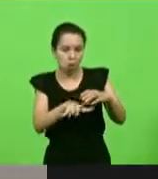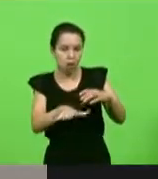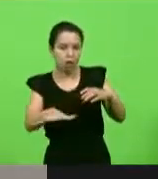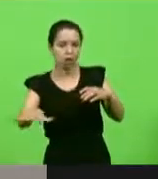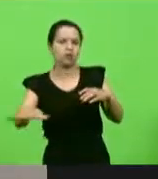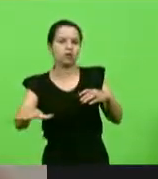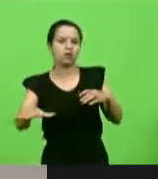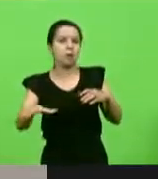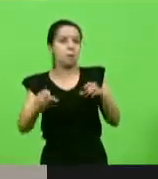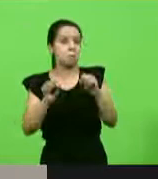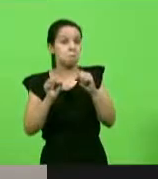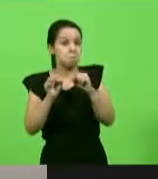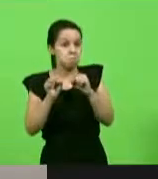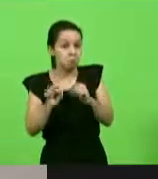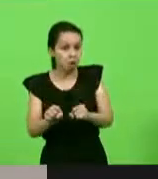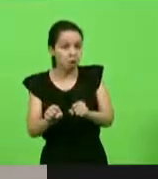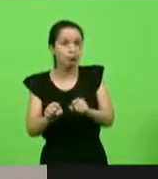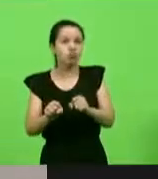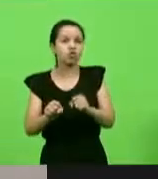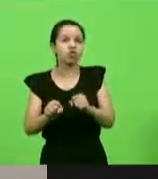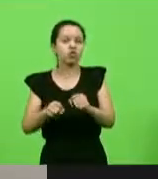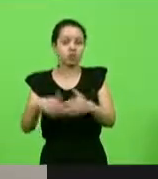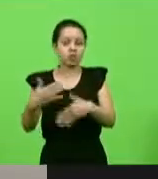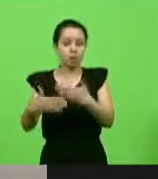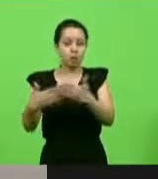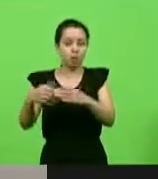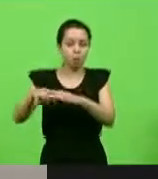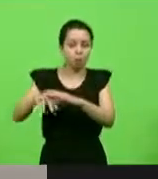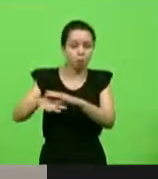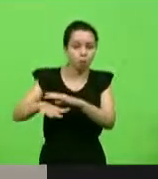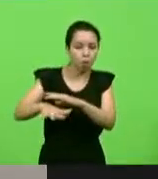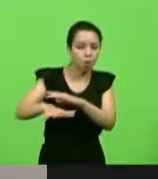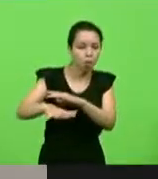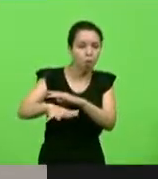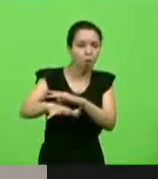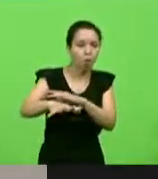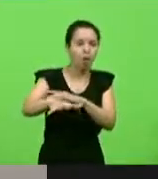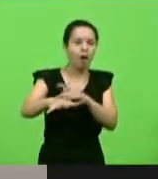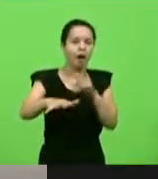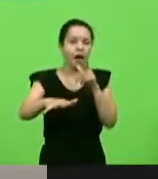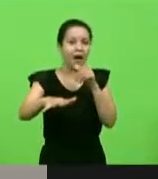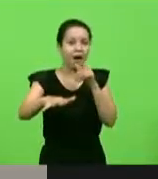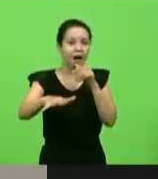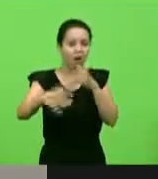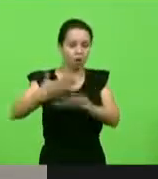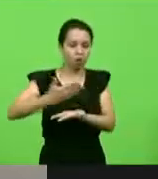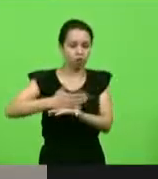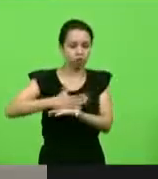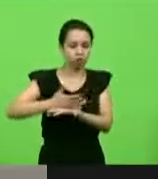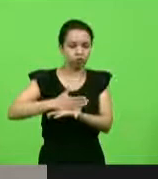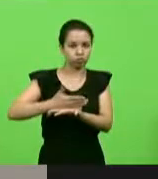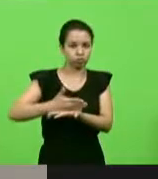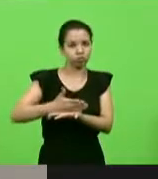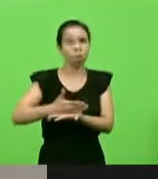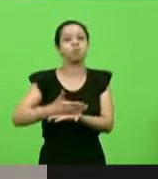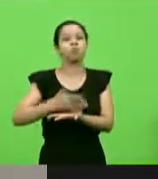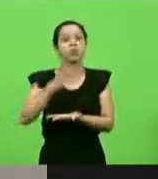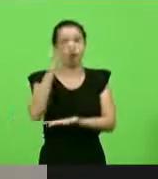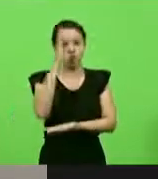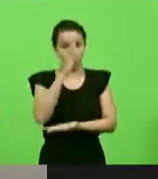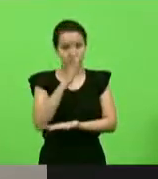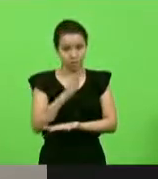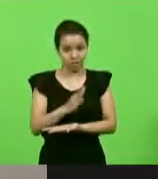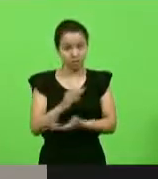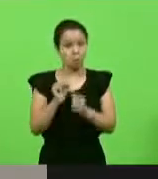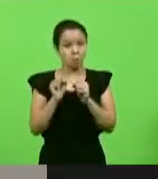ultrapassar os limites das águas jurisdicionais brasileiras, com